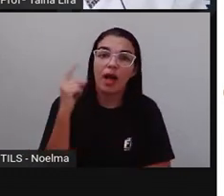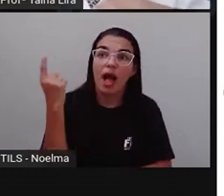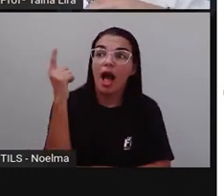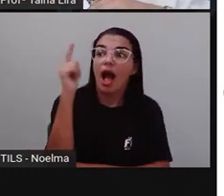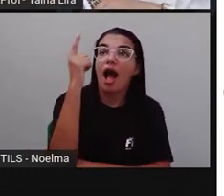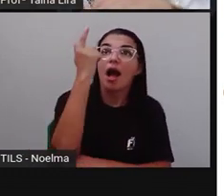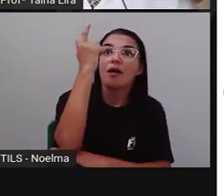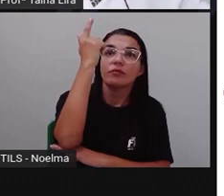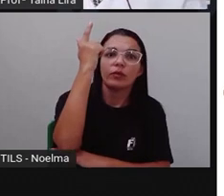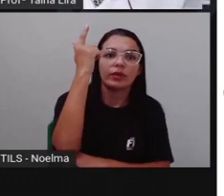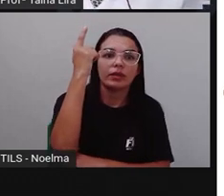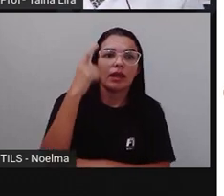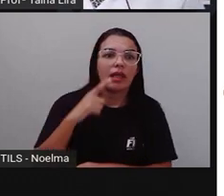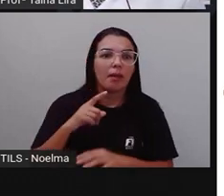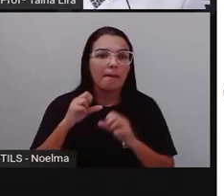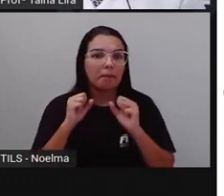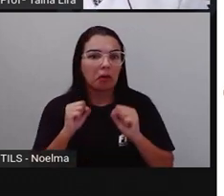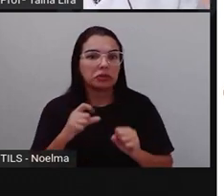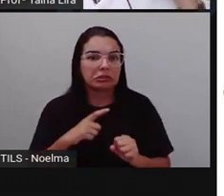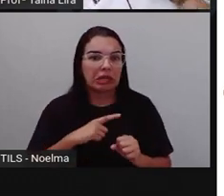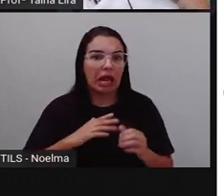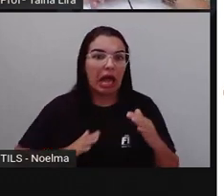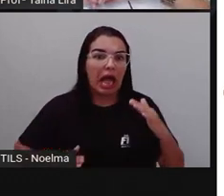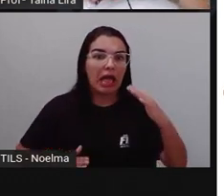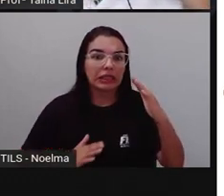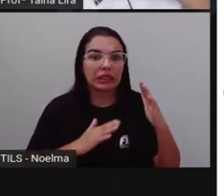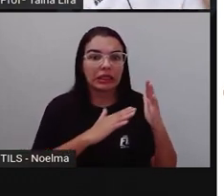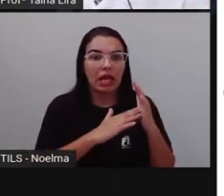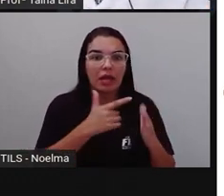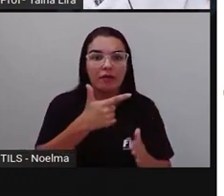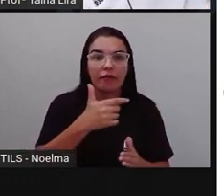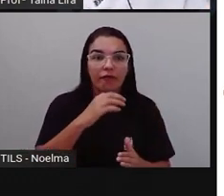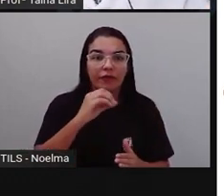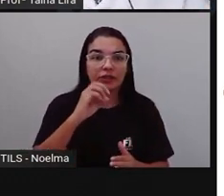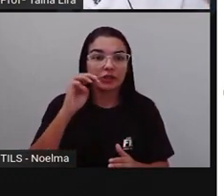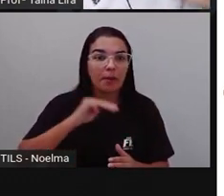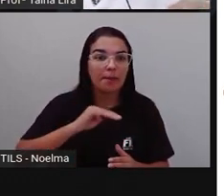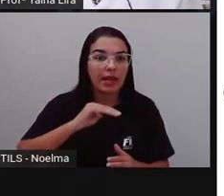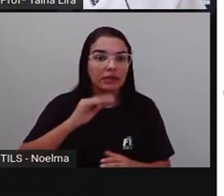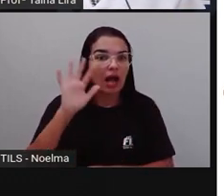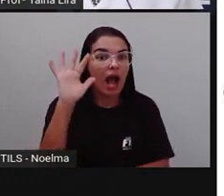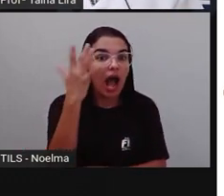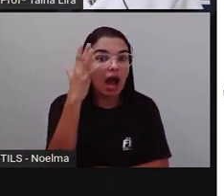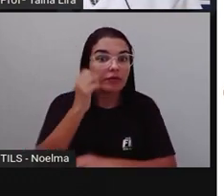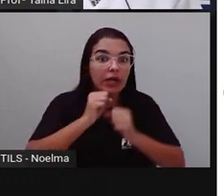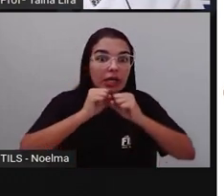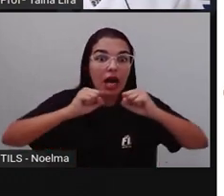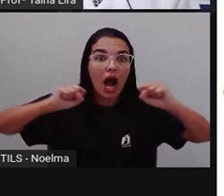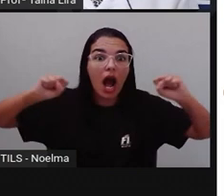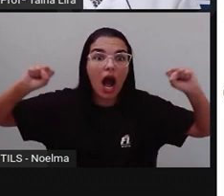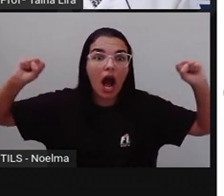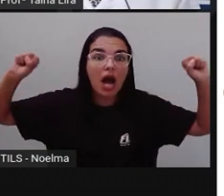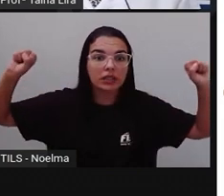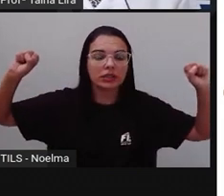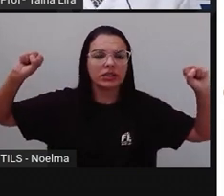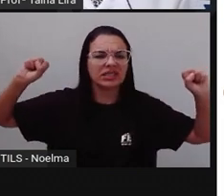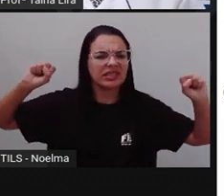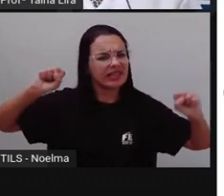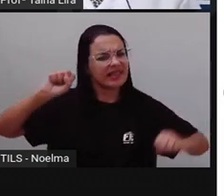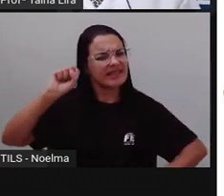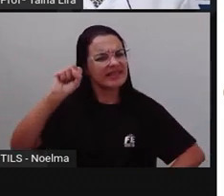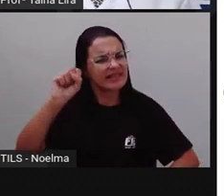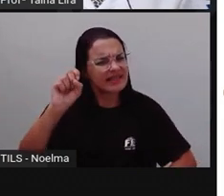IP, Ele tem, Pode ter até 20 metros, Então, É uma árvore grande, Será que a gente consegue medir com uma régua?